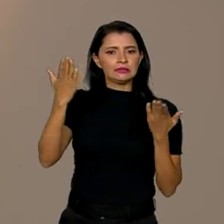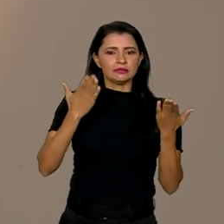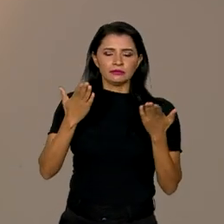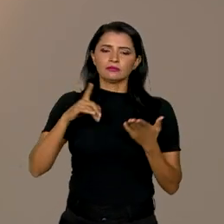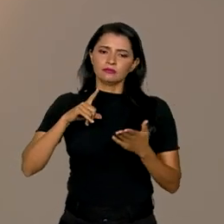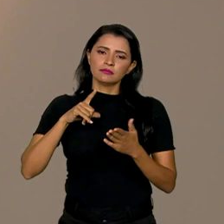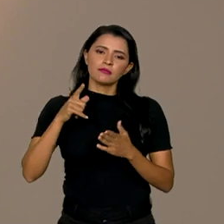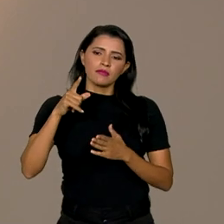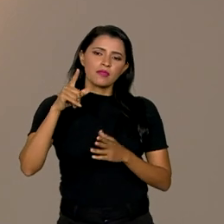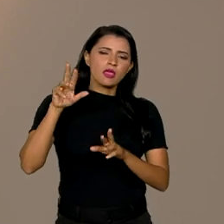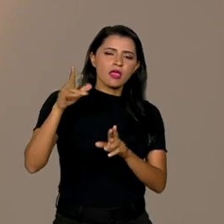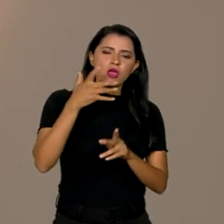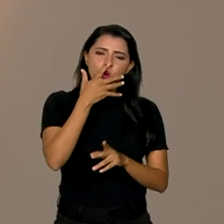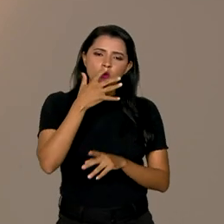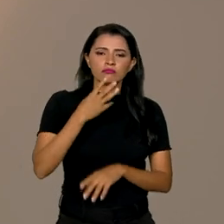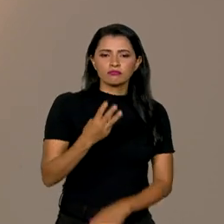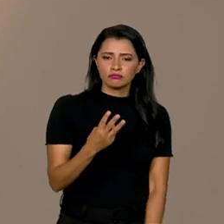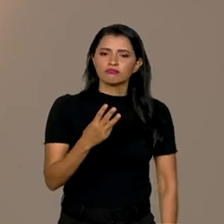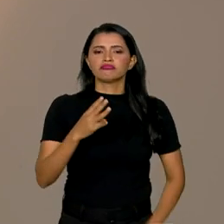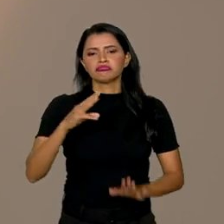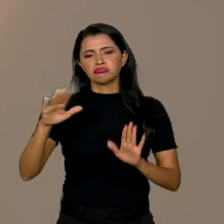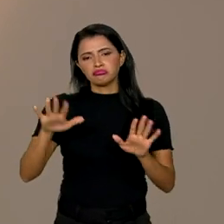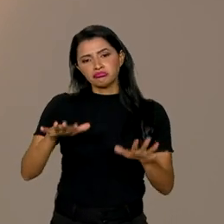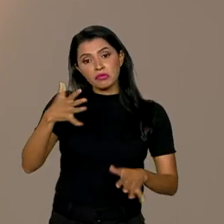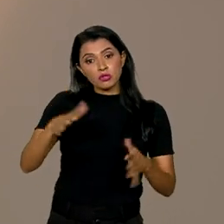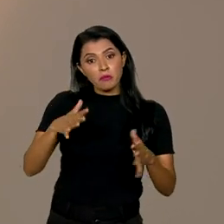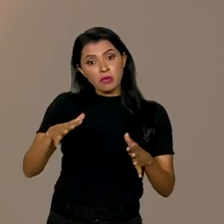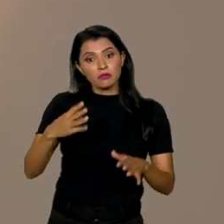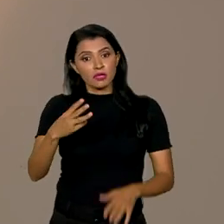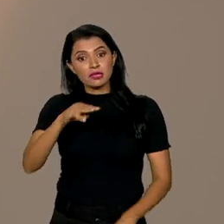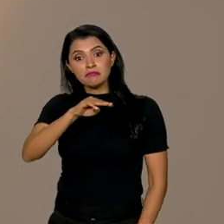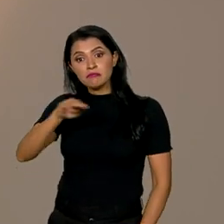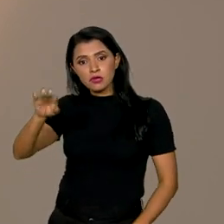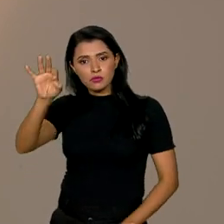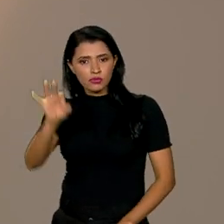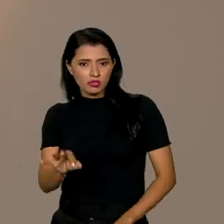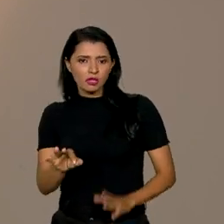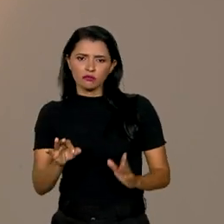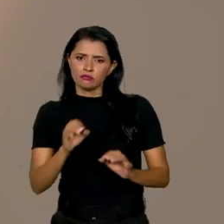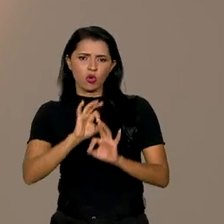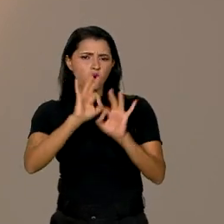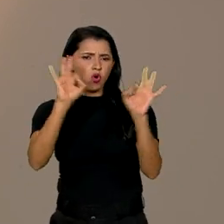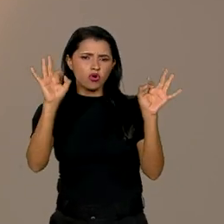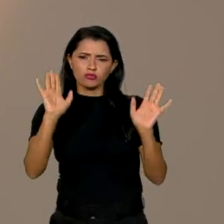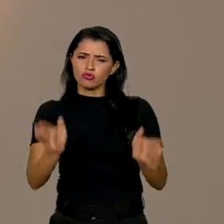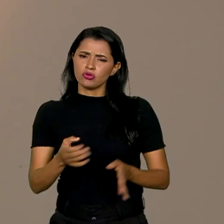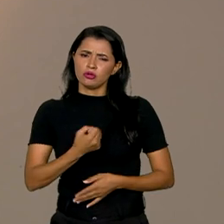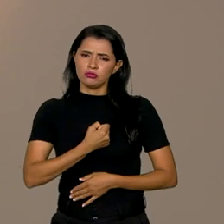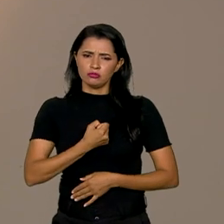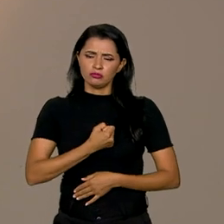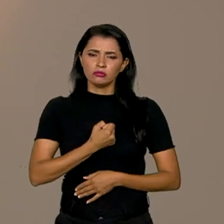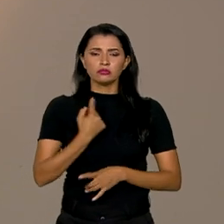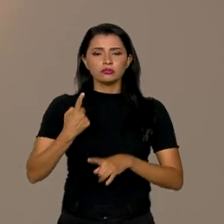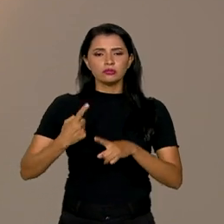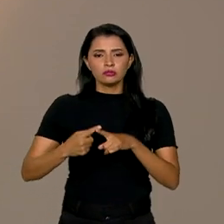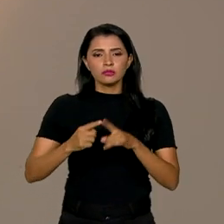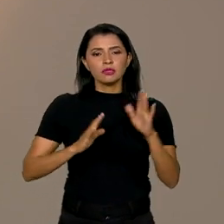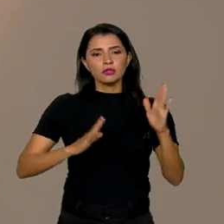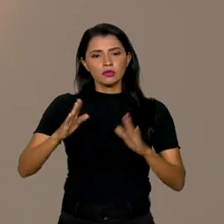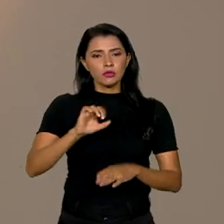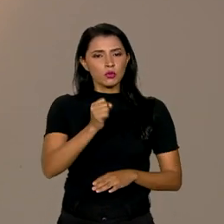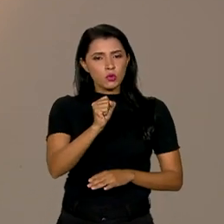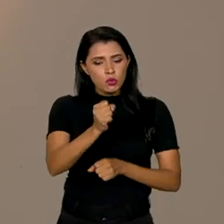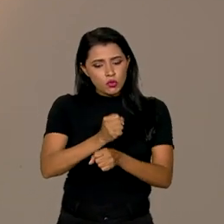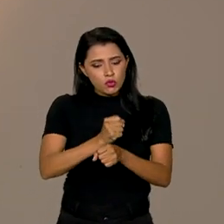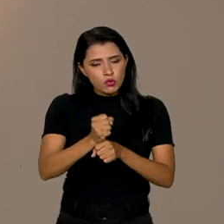um intervalo entre 3% e 3,5%. O que vai ser um excelente resultado. Por quê? Porque durante oito